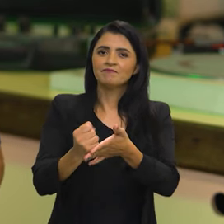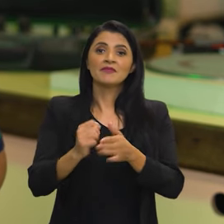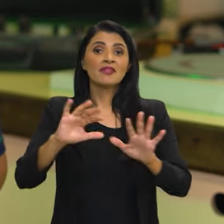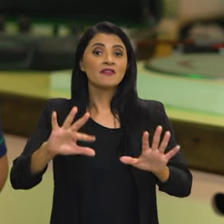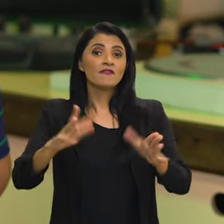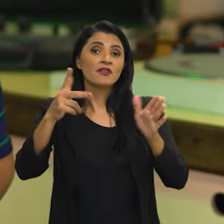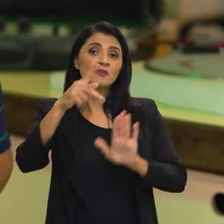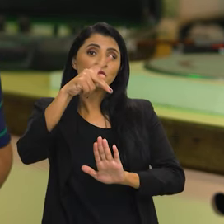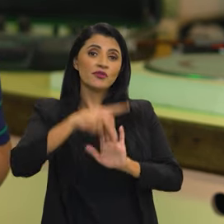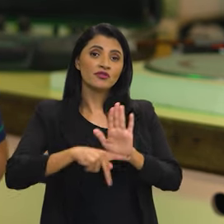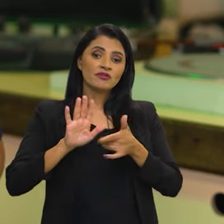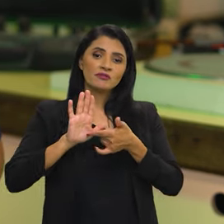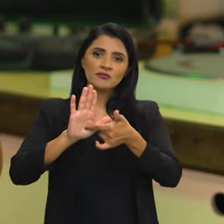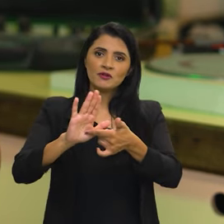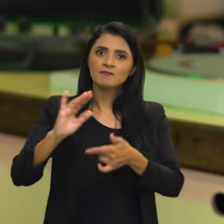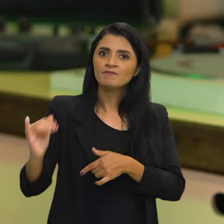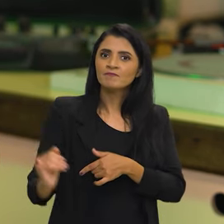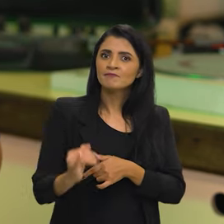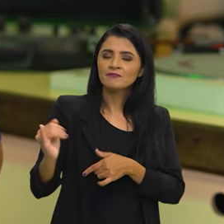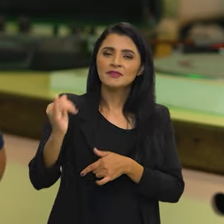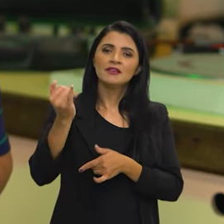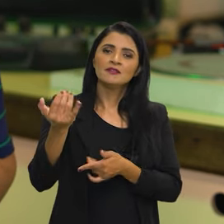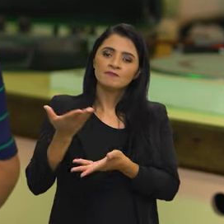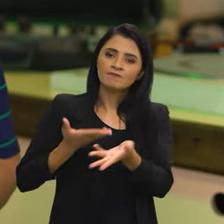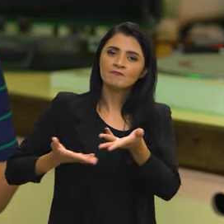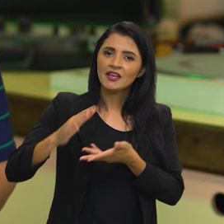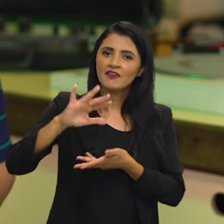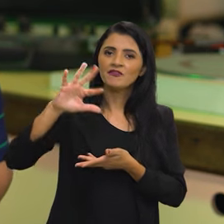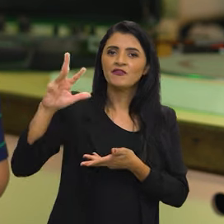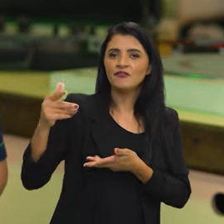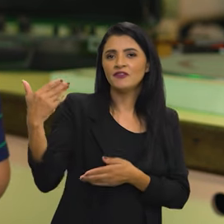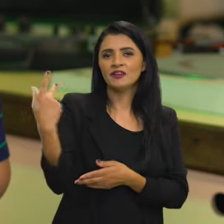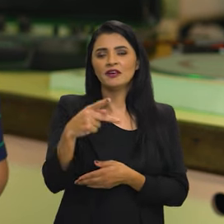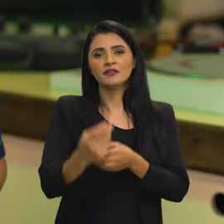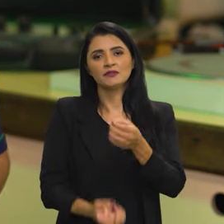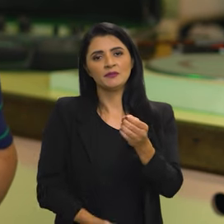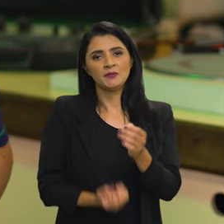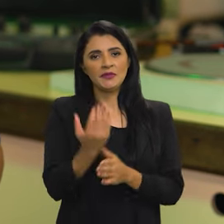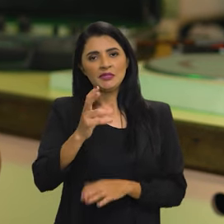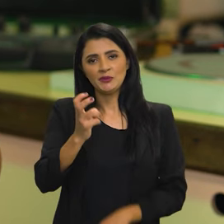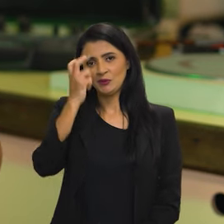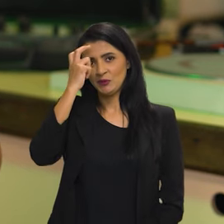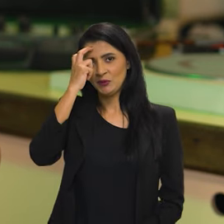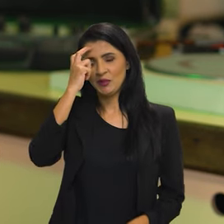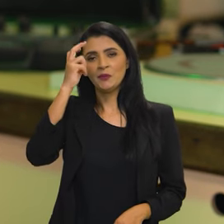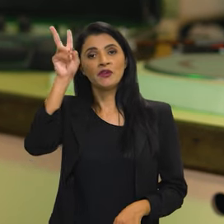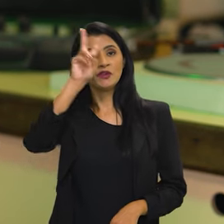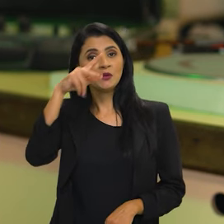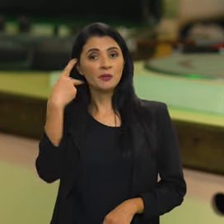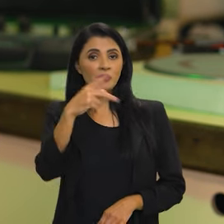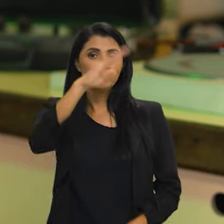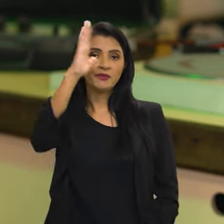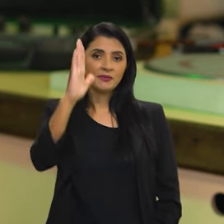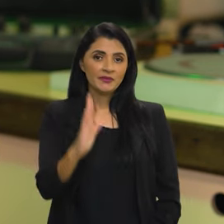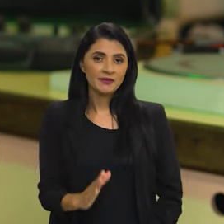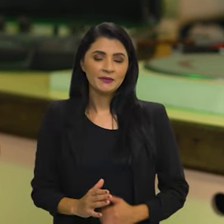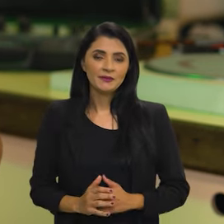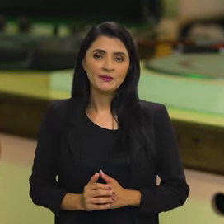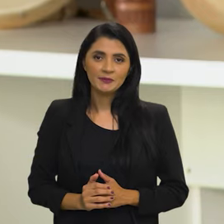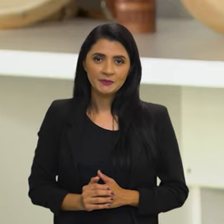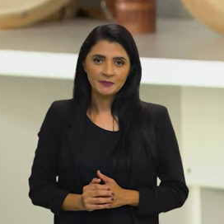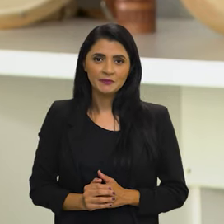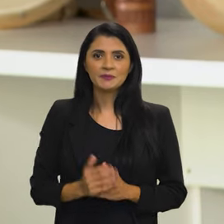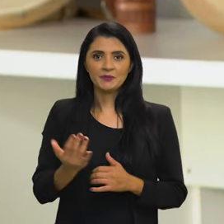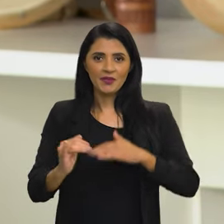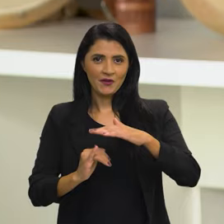eventos e projetos que ressaltam a importância da contribuição africana na formação cultural e histórica do Brasil.